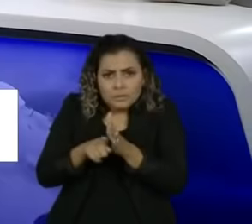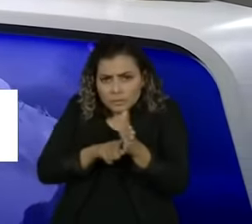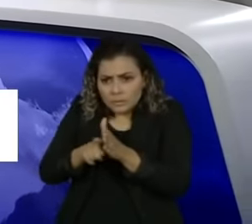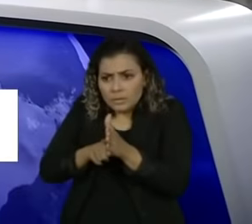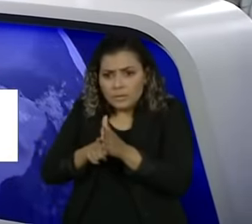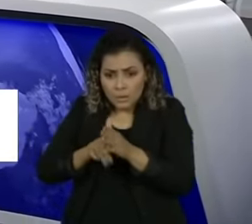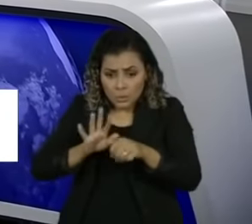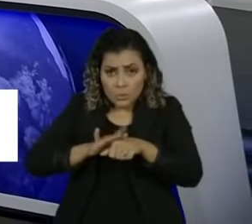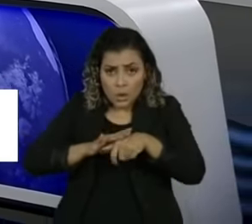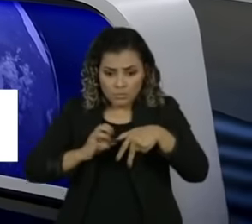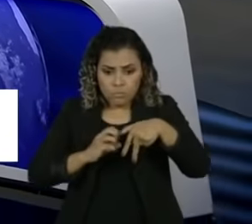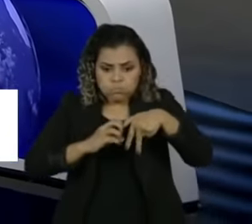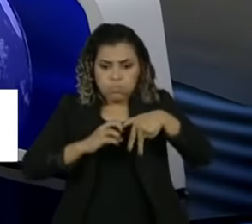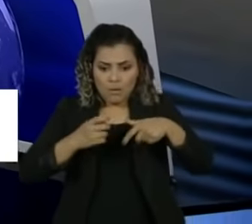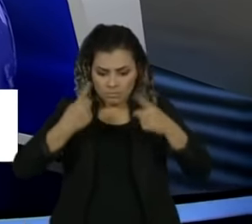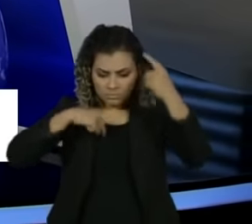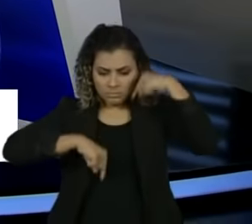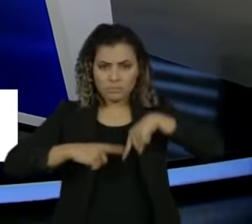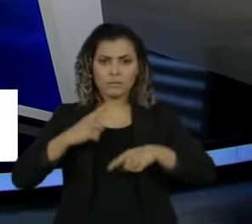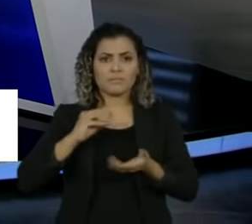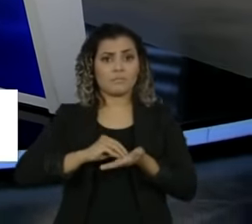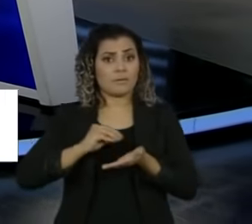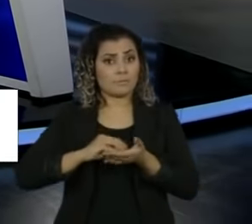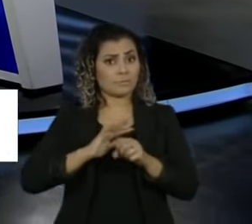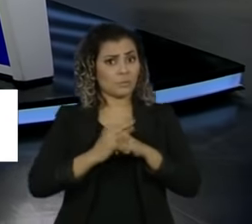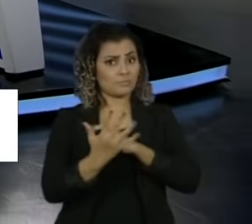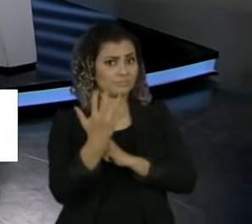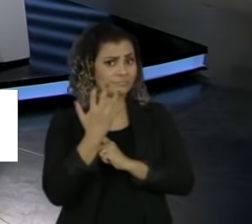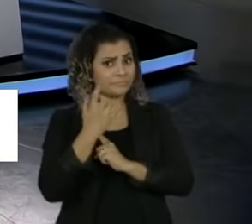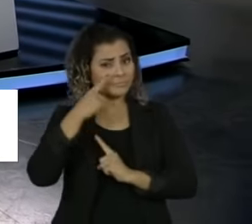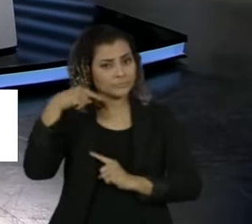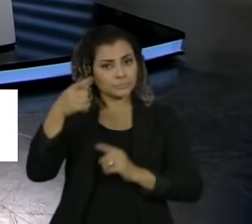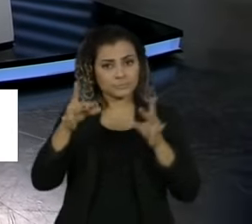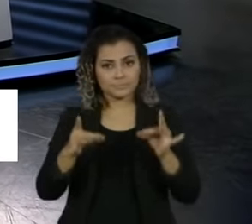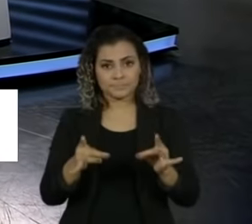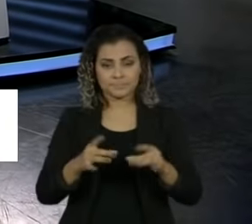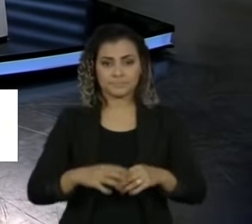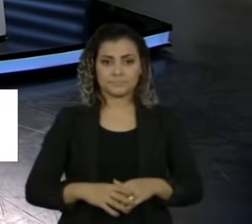possíveis sequelas do coronavírus. Nós voltamos já já, não saia daí!